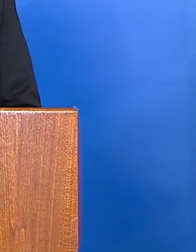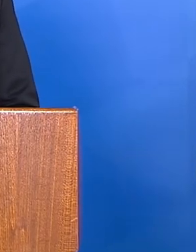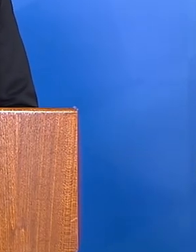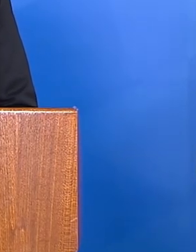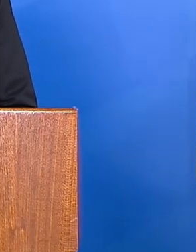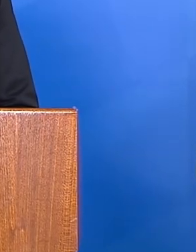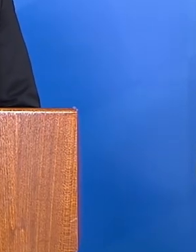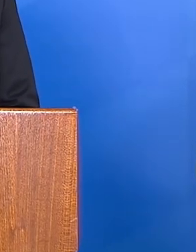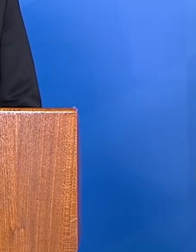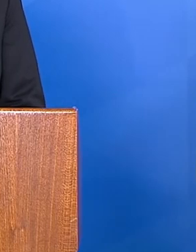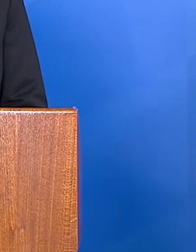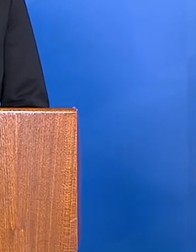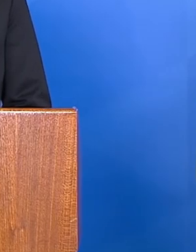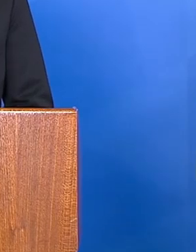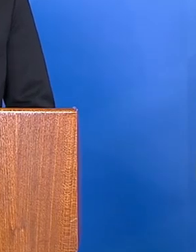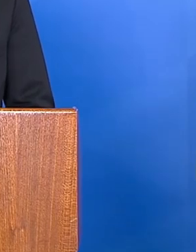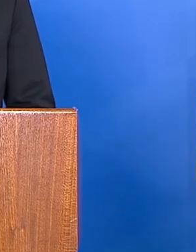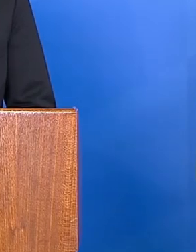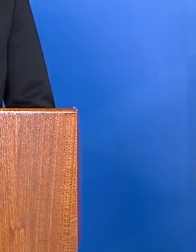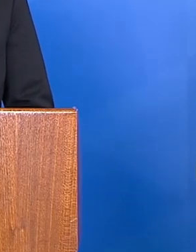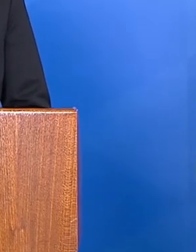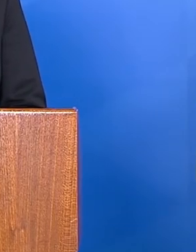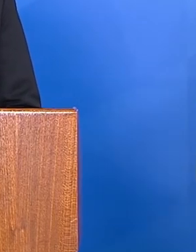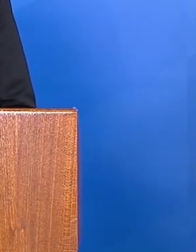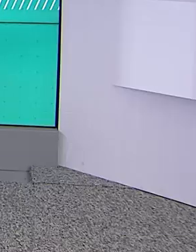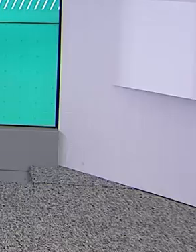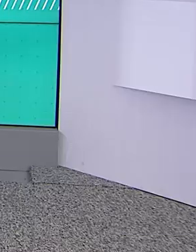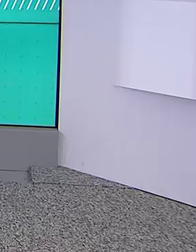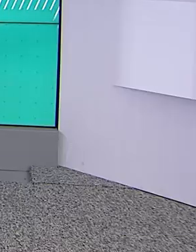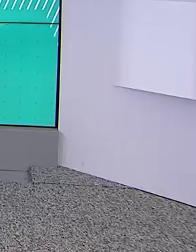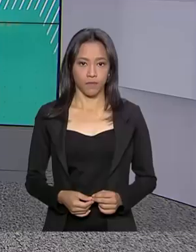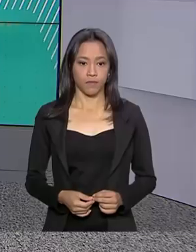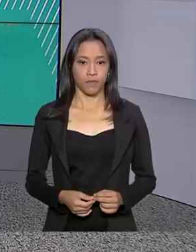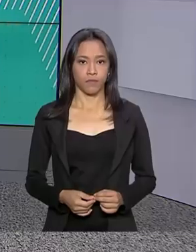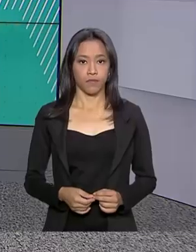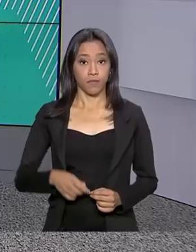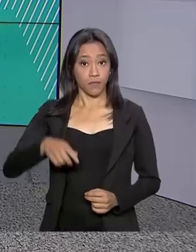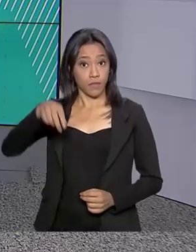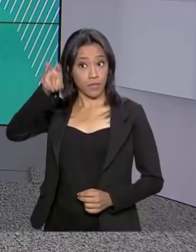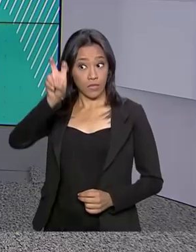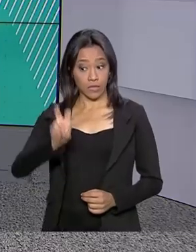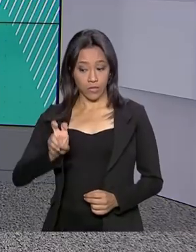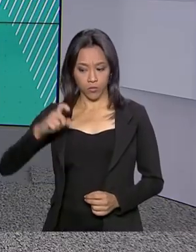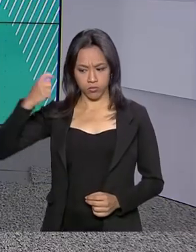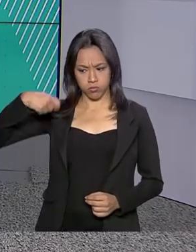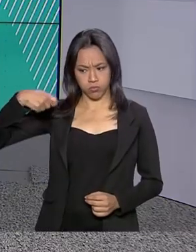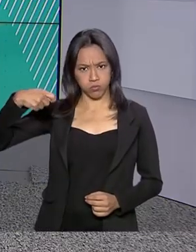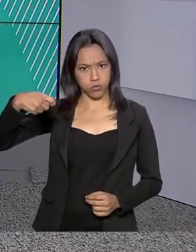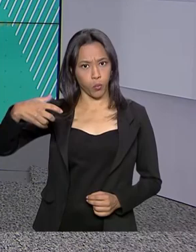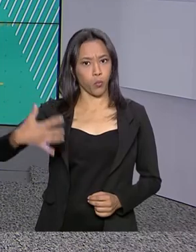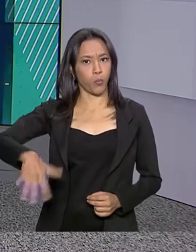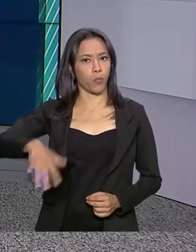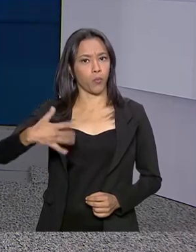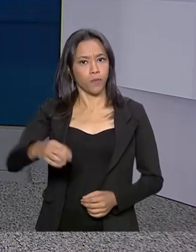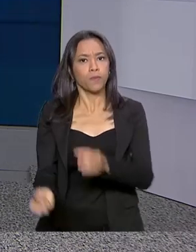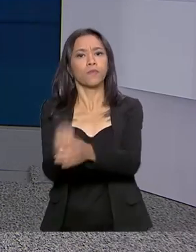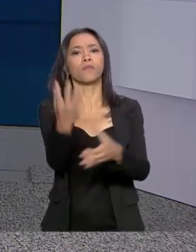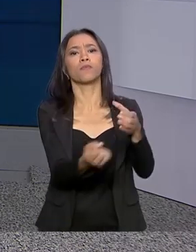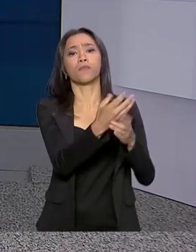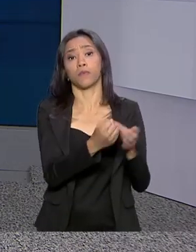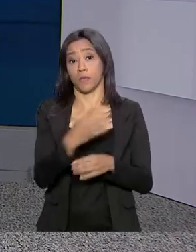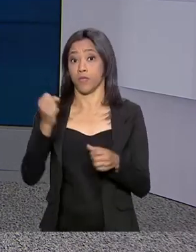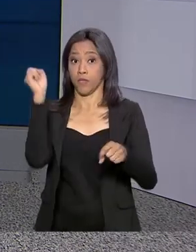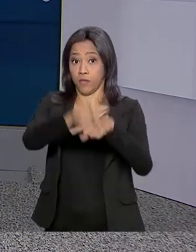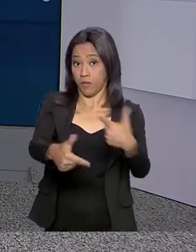que todos nós do Brasil queremos. Pelo quinto mês seguido, a geração de empregos no país